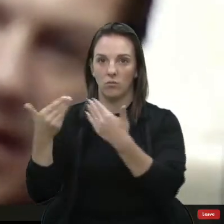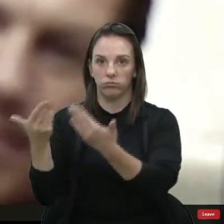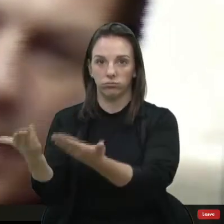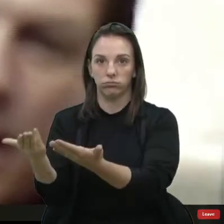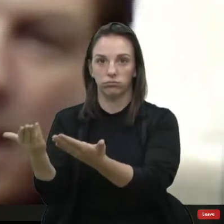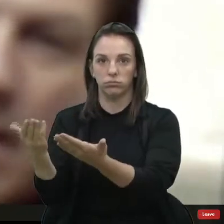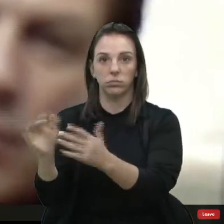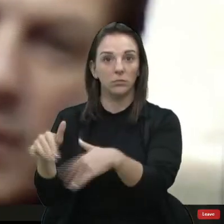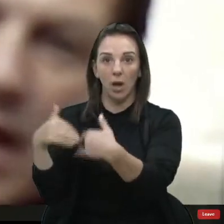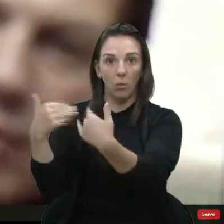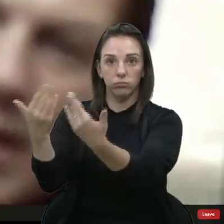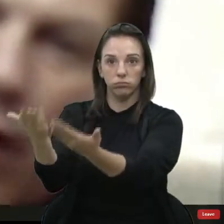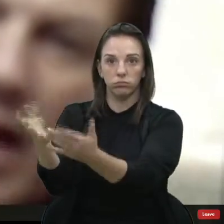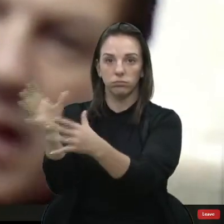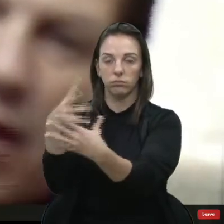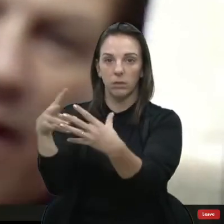presente?